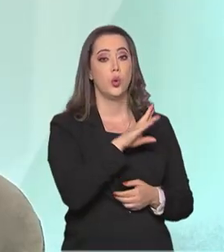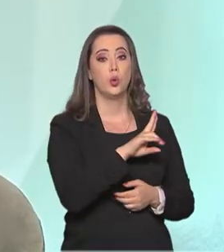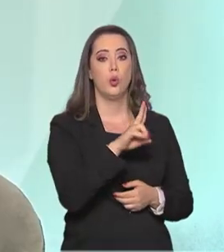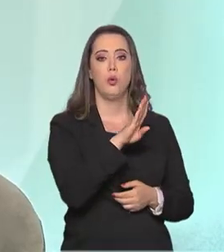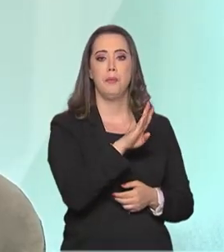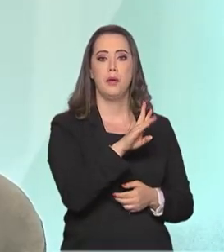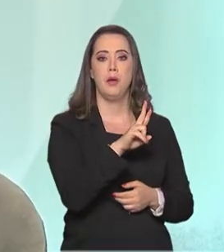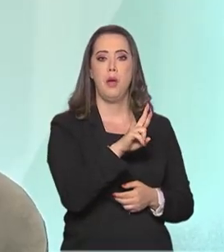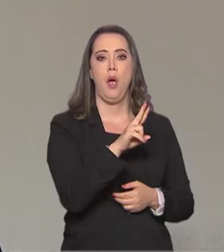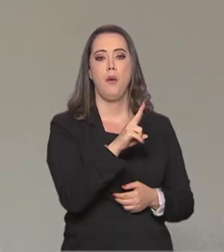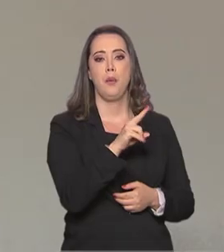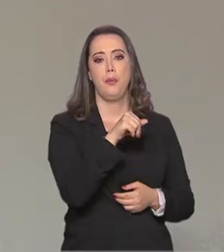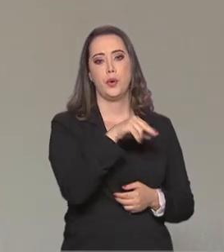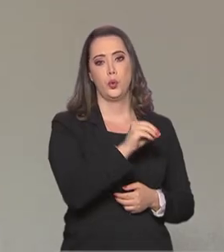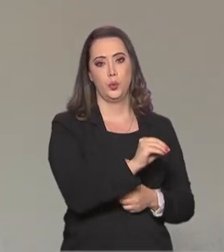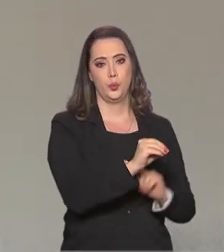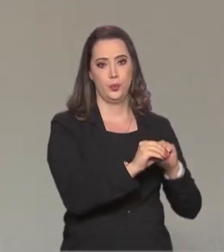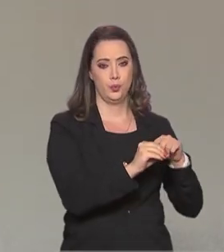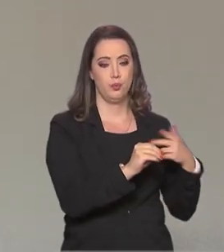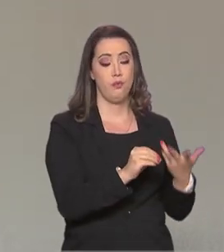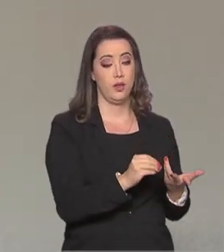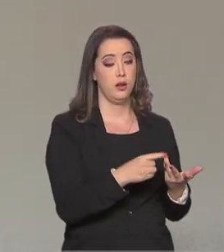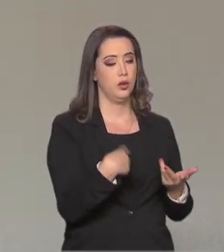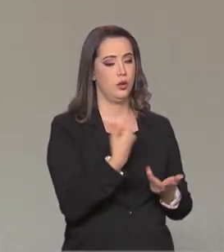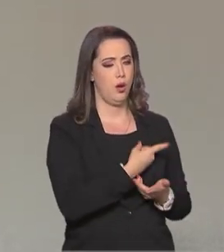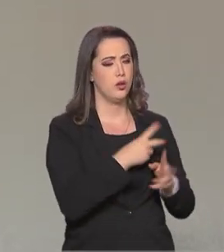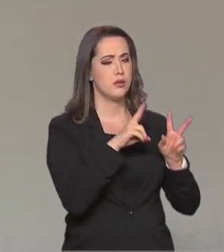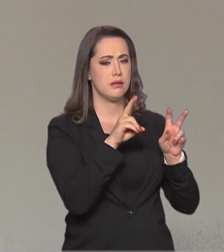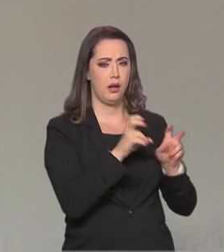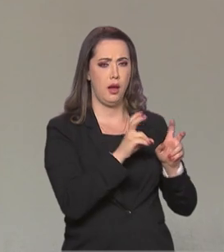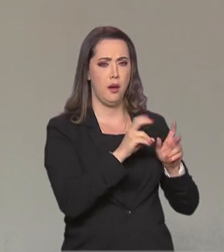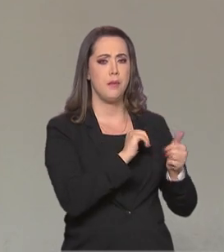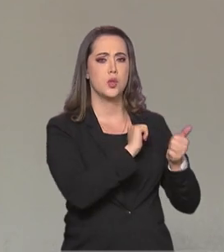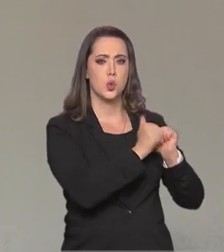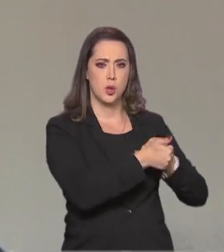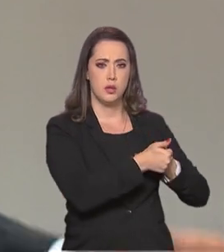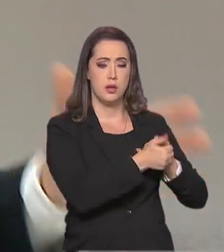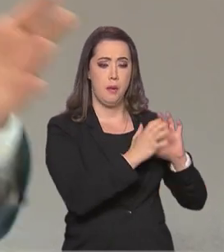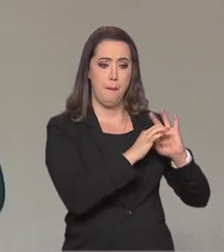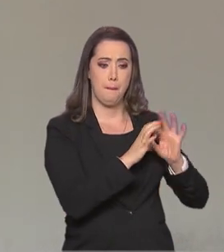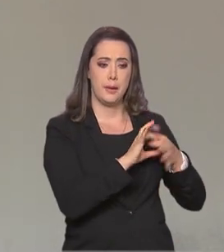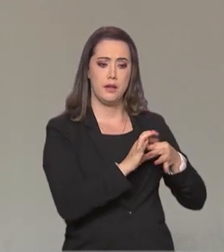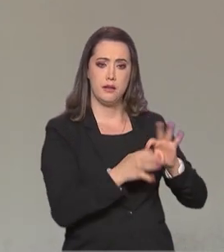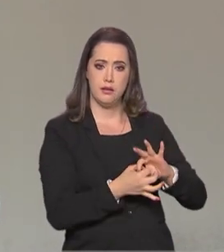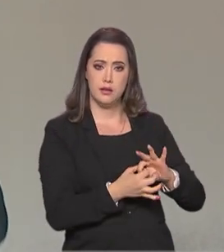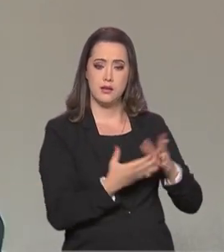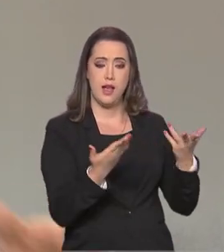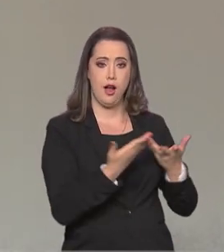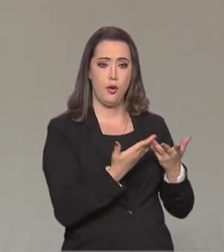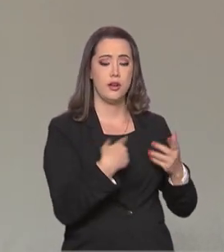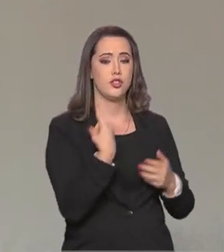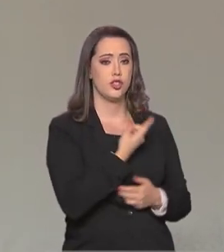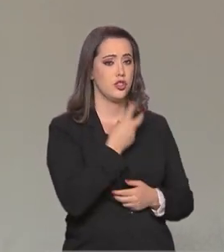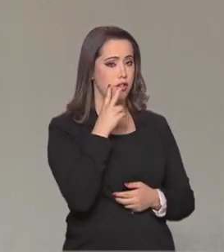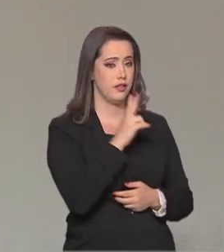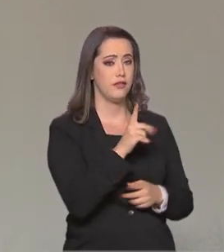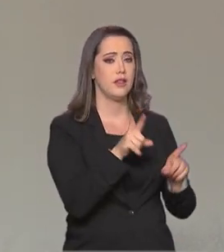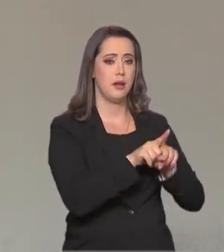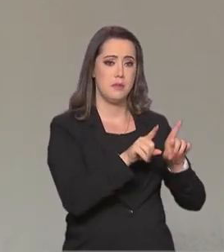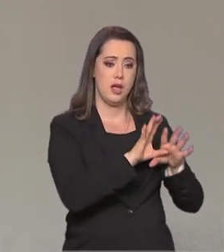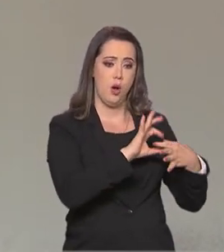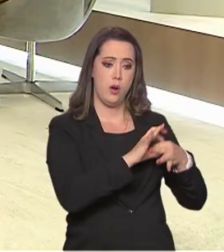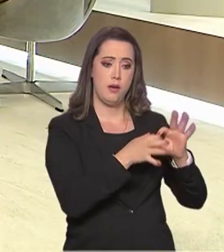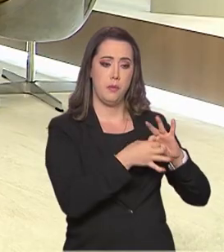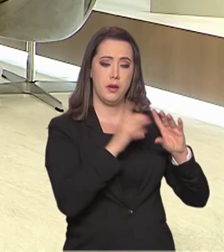Souza. Falamos bastante de Olimpíadas, agora Paralimpíadas, que também ocorrem em Tóquio, no Japão, logo